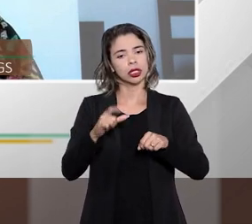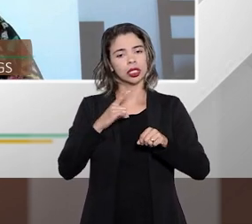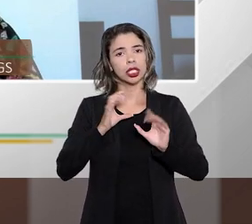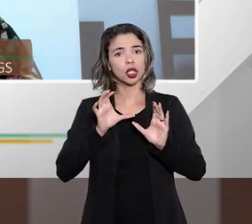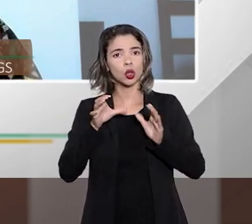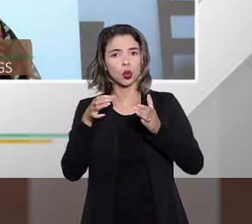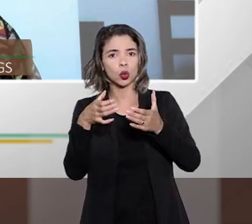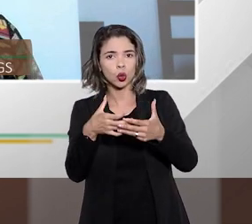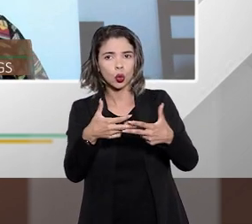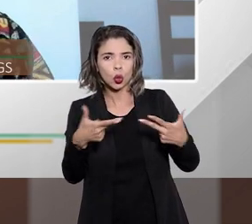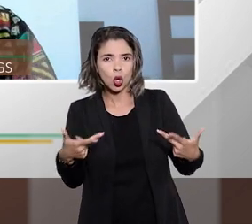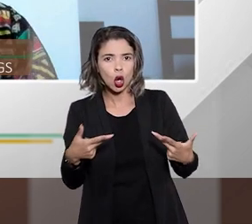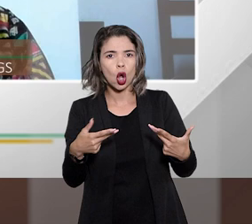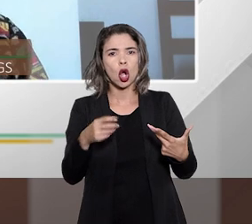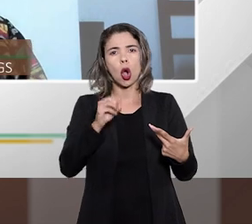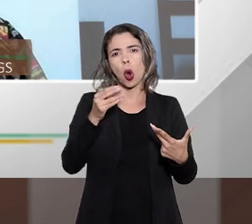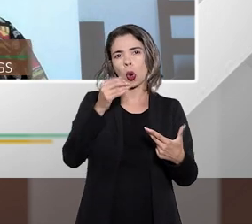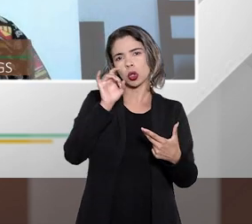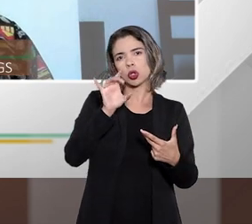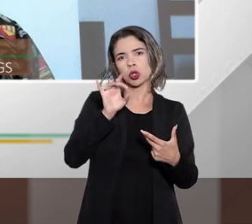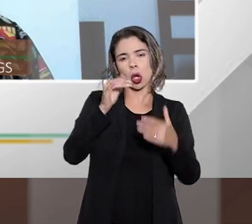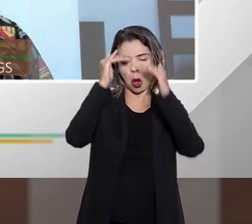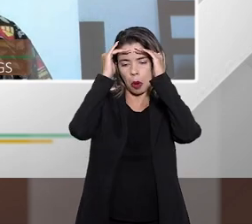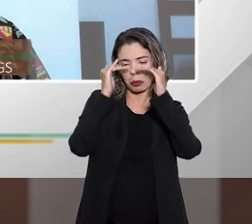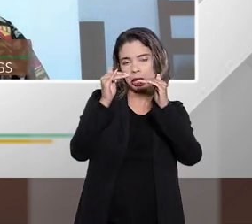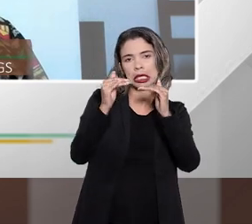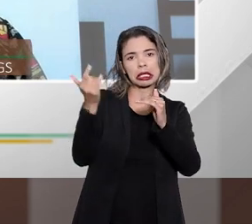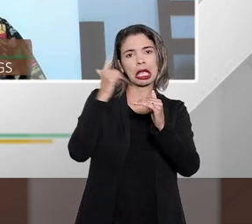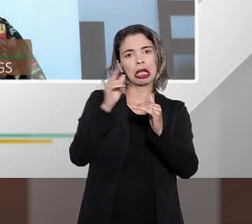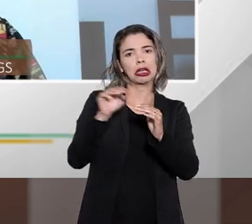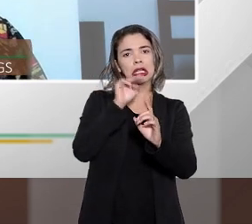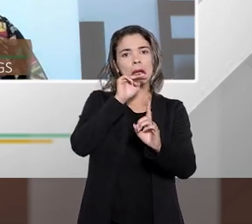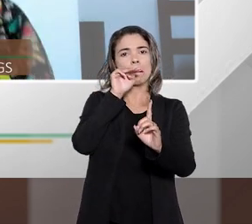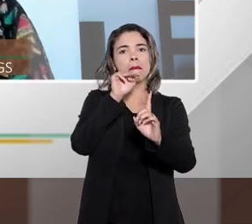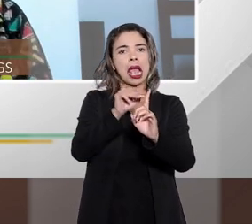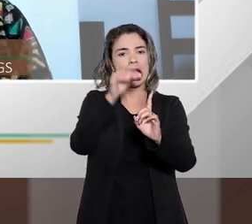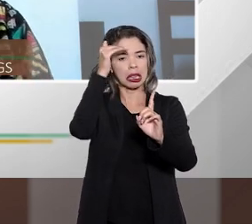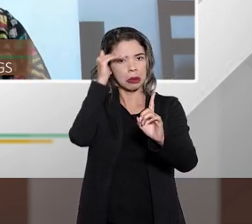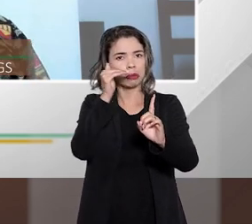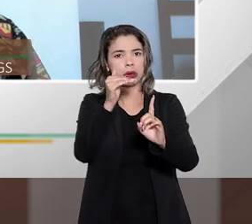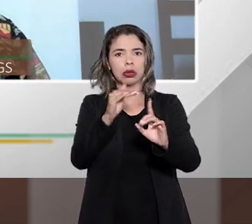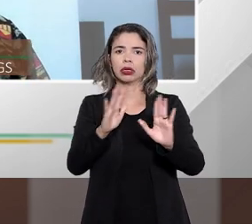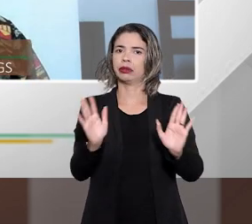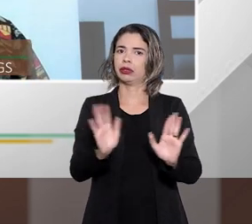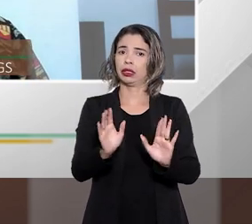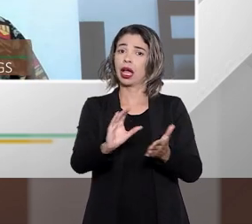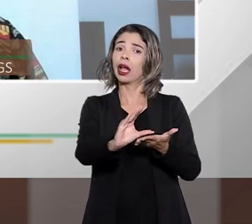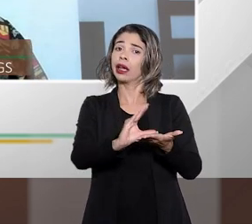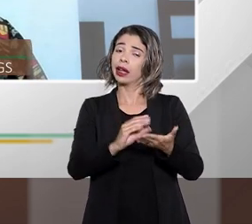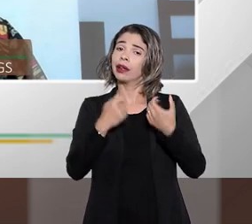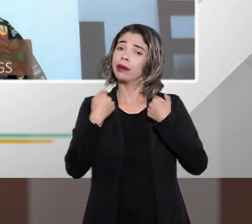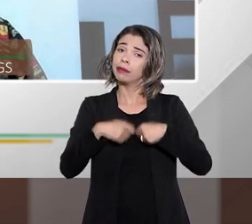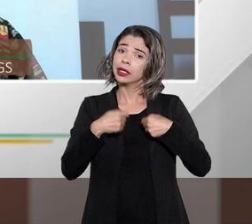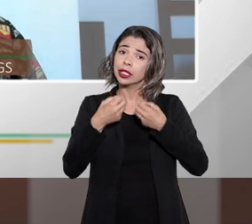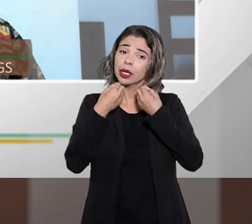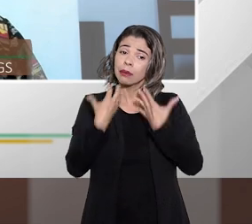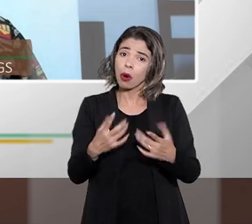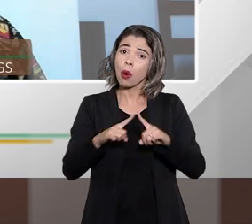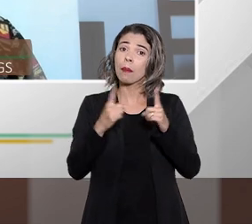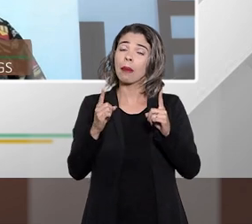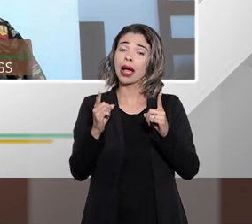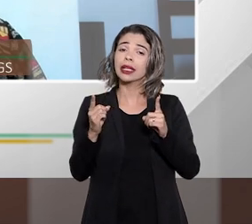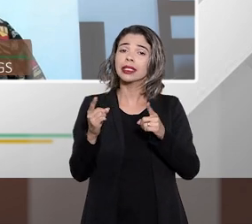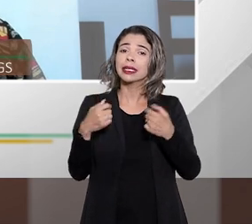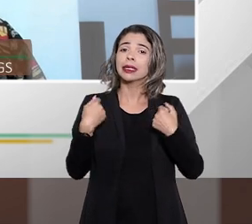alguma BNES uma meta realizada o crédito tem que ser bom o crédito é bom o que precisa é melhorar